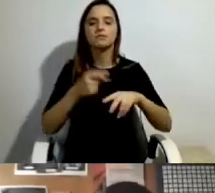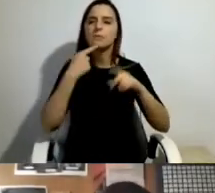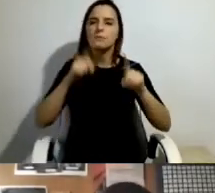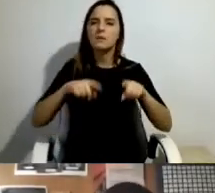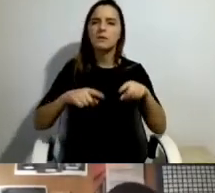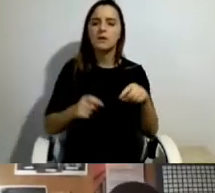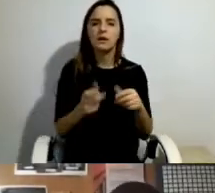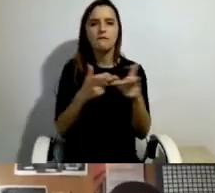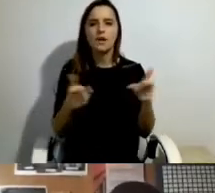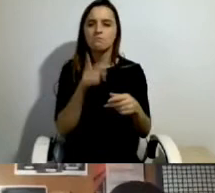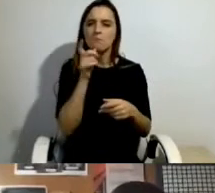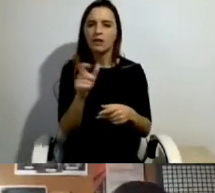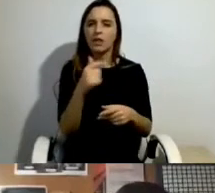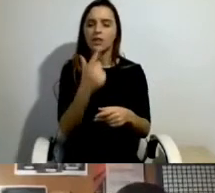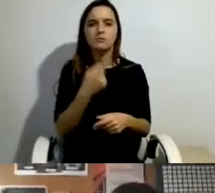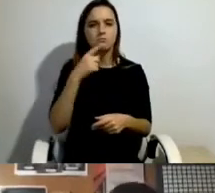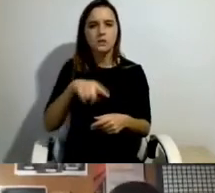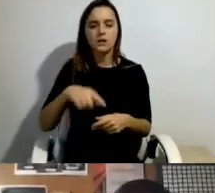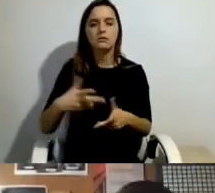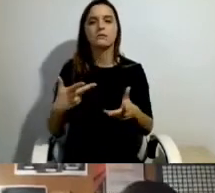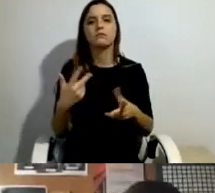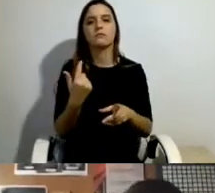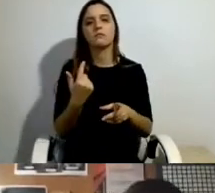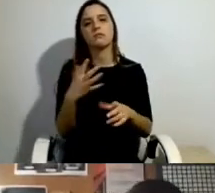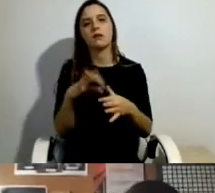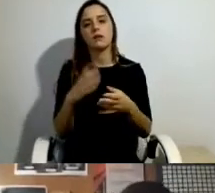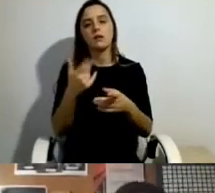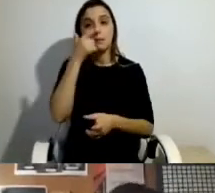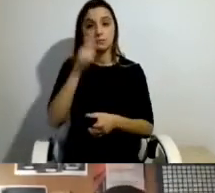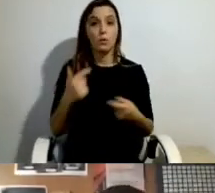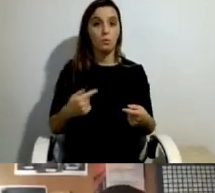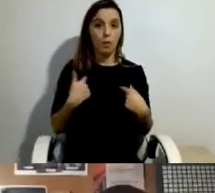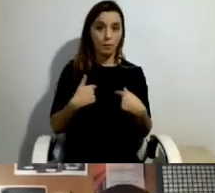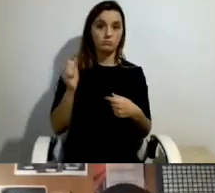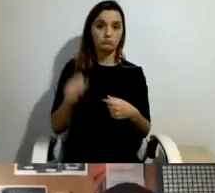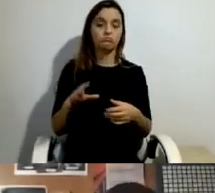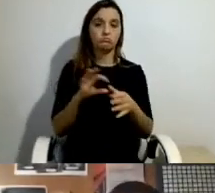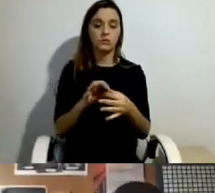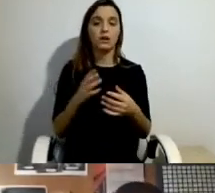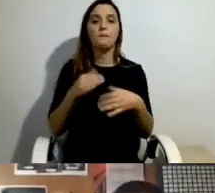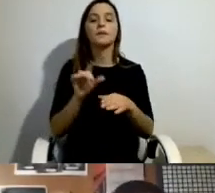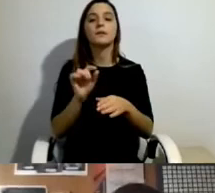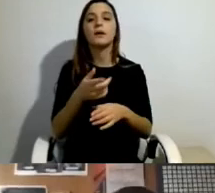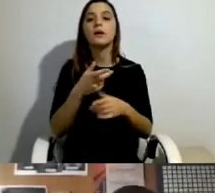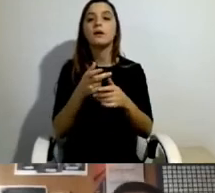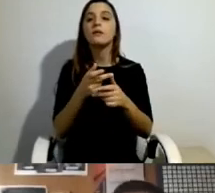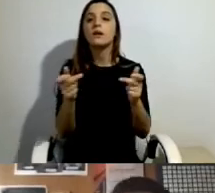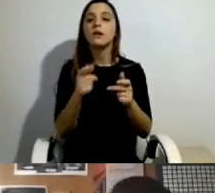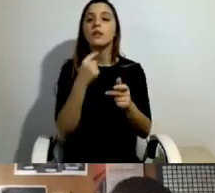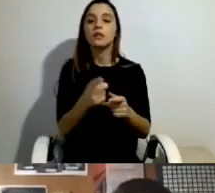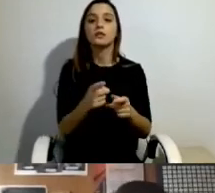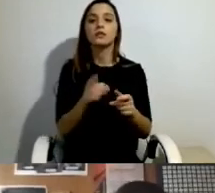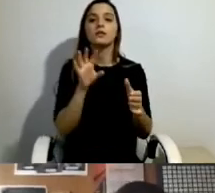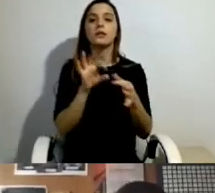utilizada, é uma expressão utilizada para as próprias pessoas, mas é uma expressão utilizada também para se referir aos